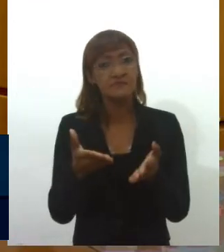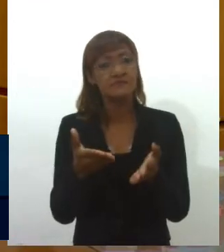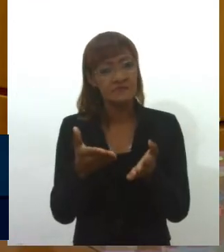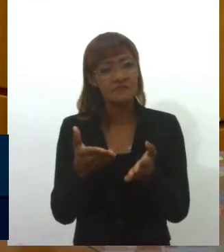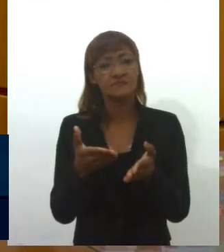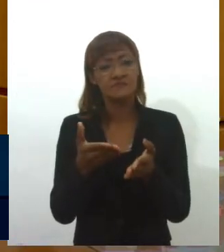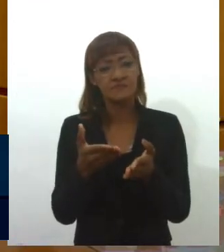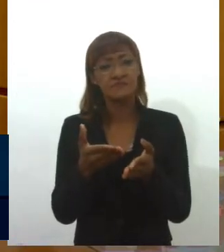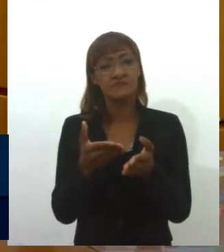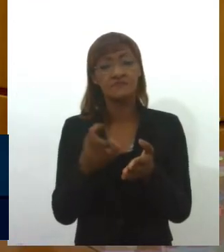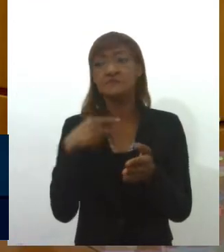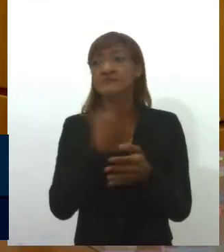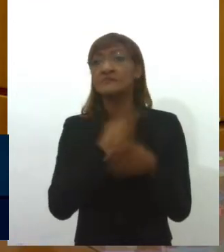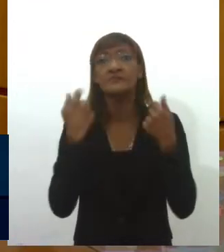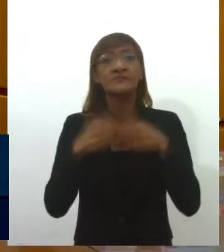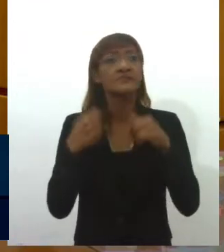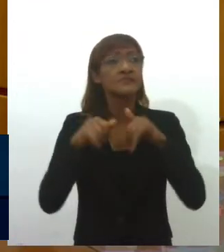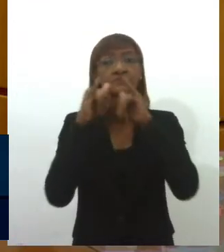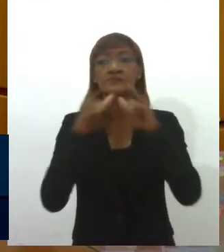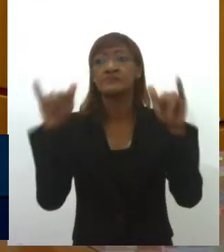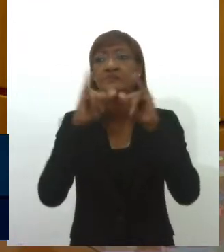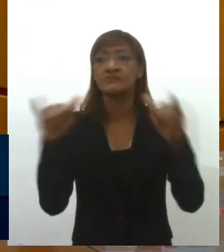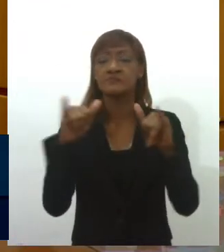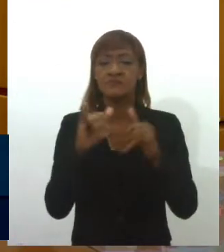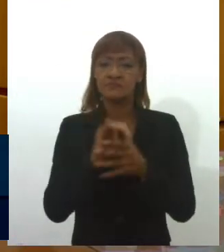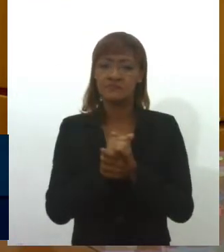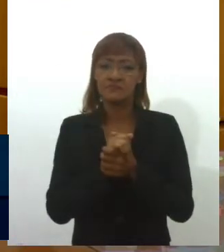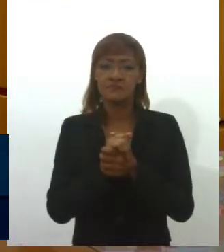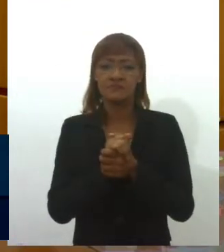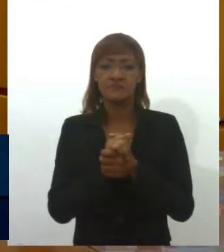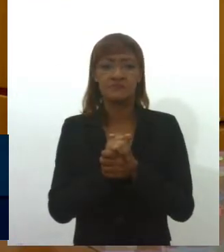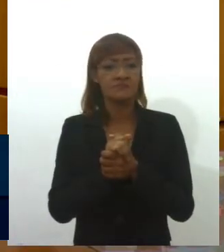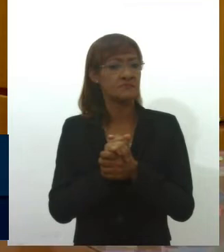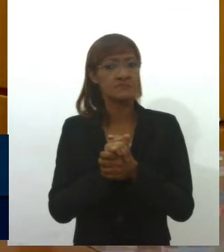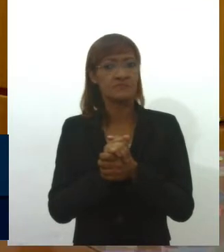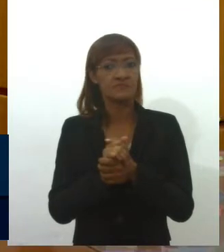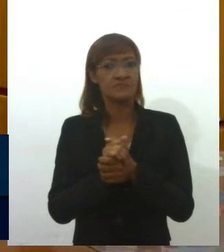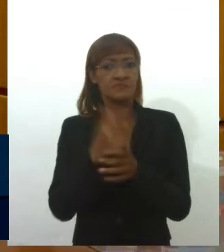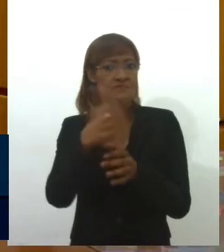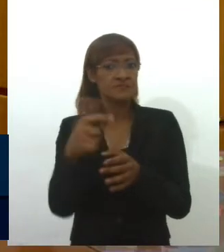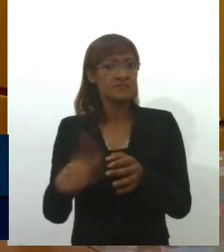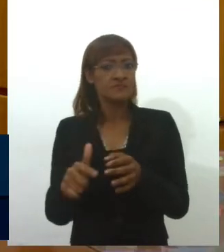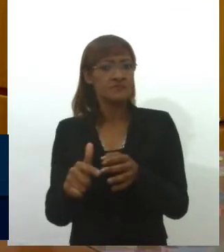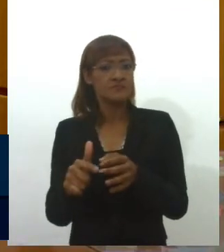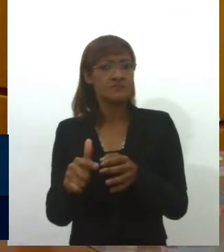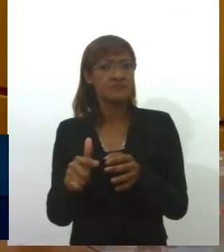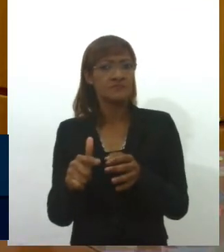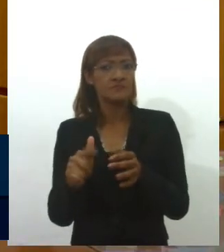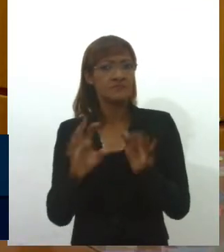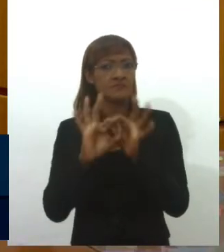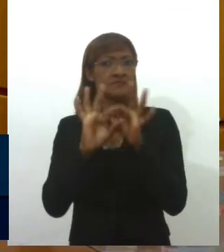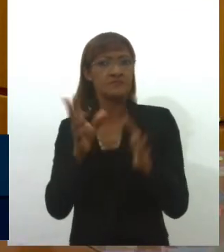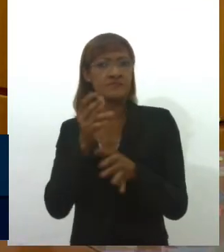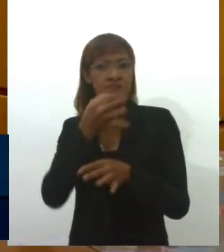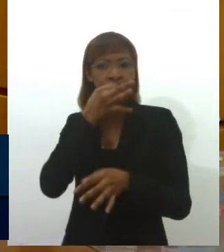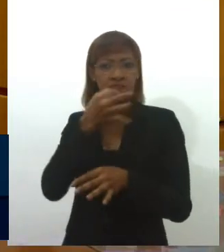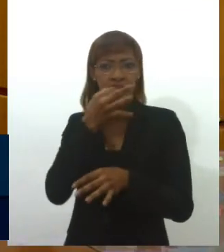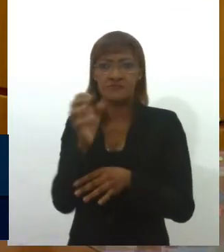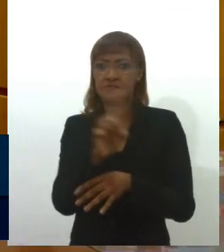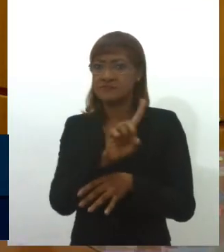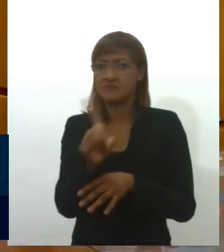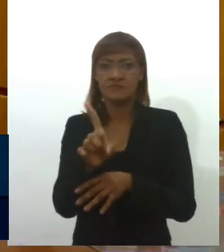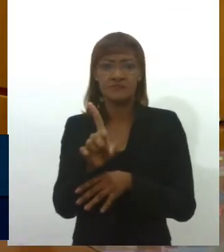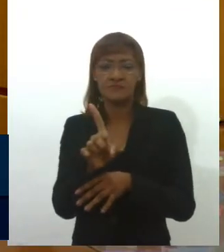estarmos nos advertindo e não invoquem a liberdade de expressão para esse tipo de coisa. A